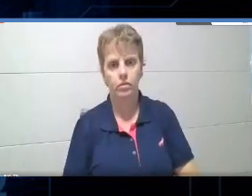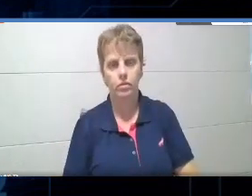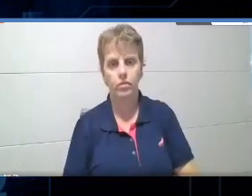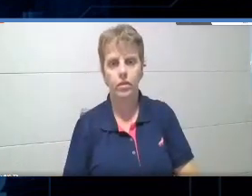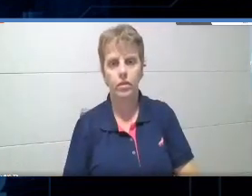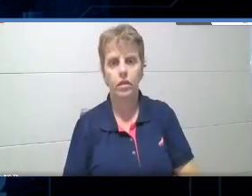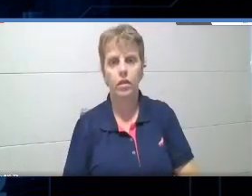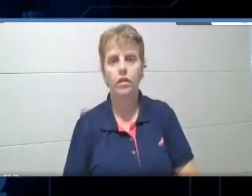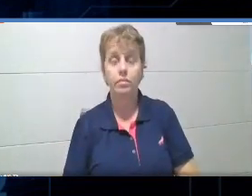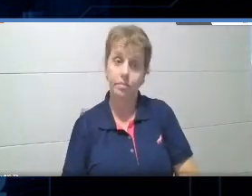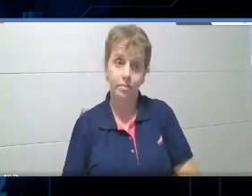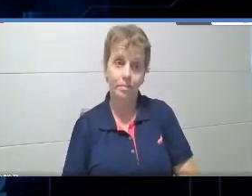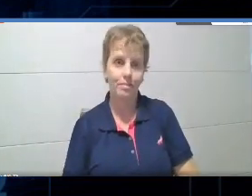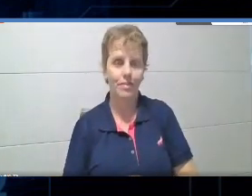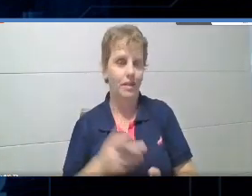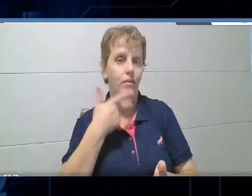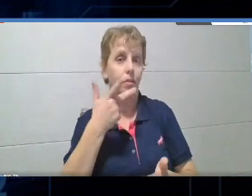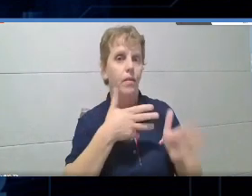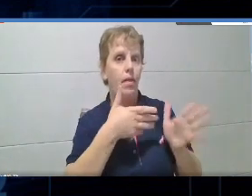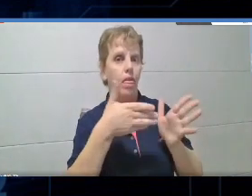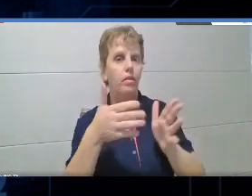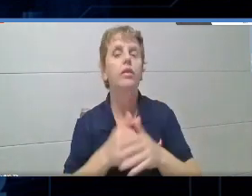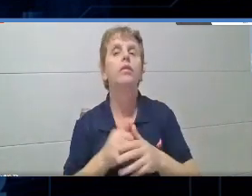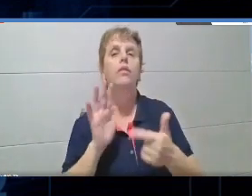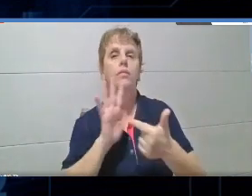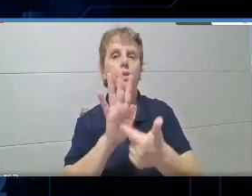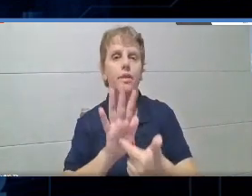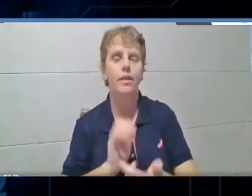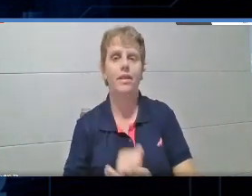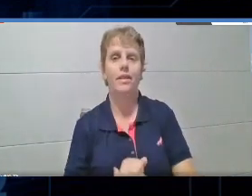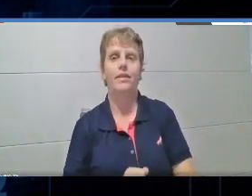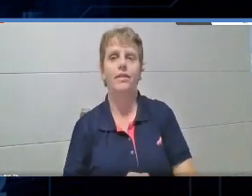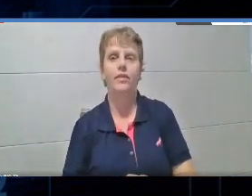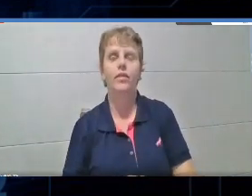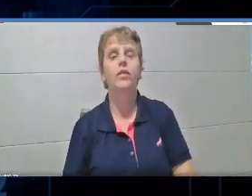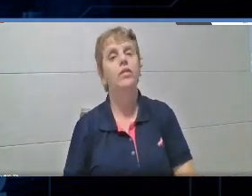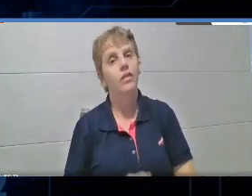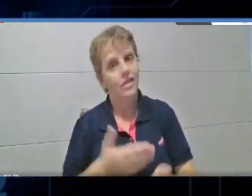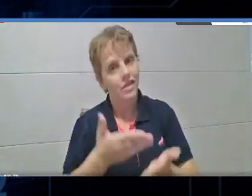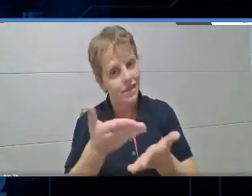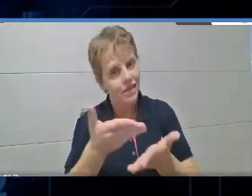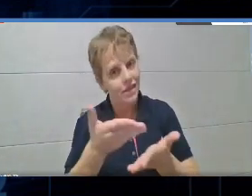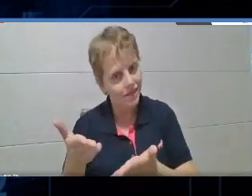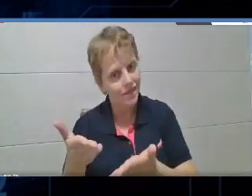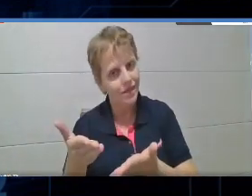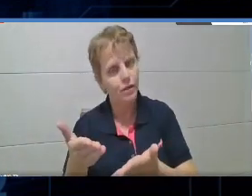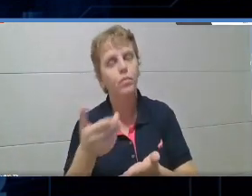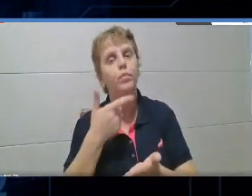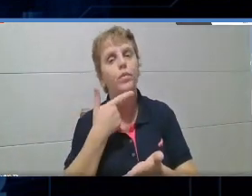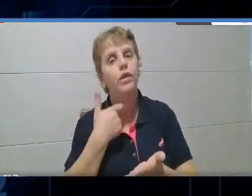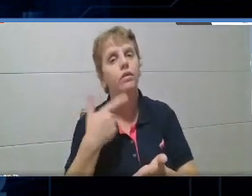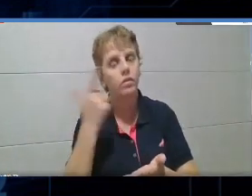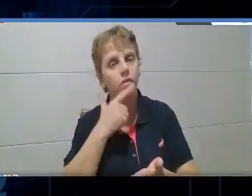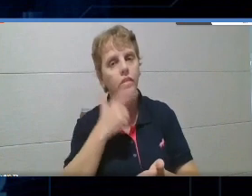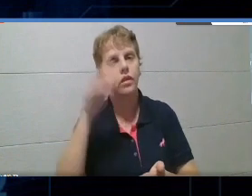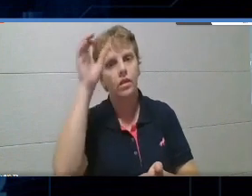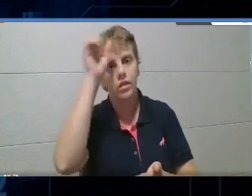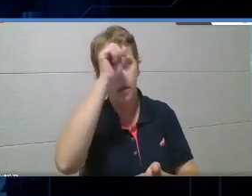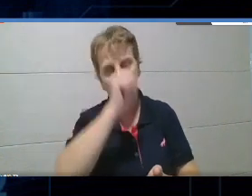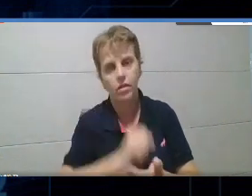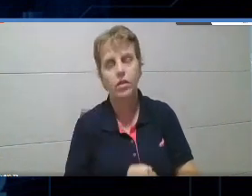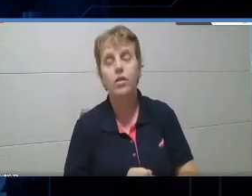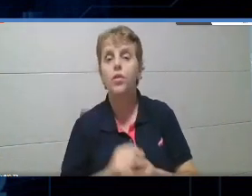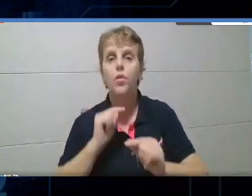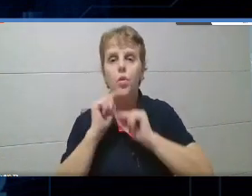Então, sem mais delongas, né? Vamos lá, desejo a todos um bom aprendizado, tá? Mandem suas